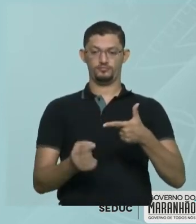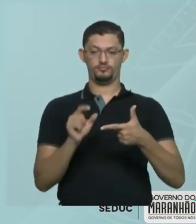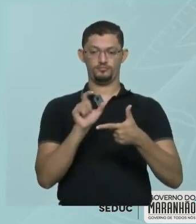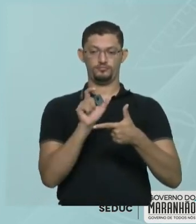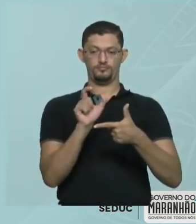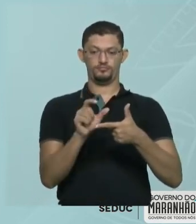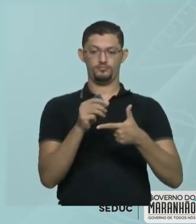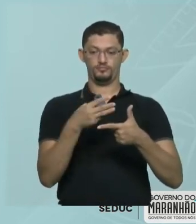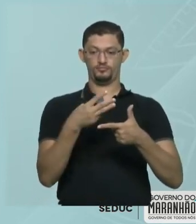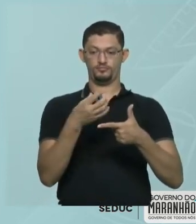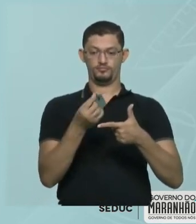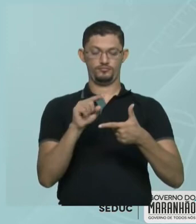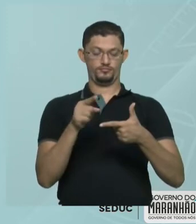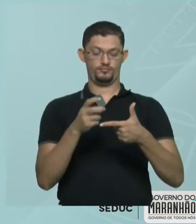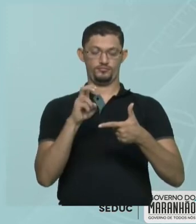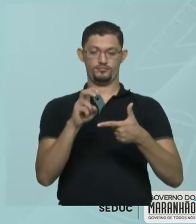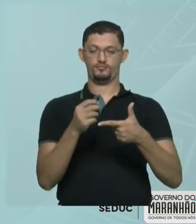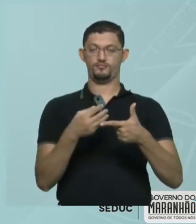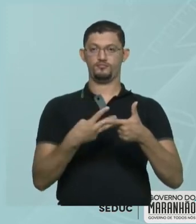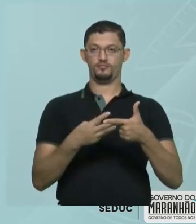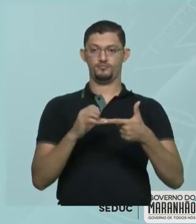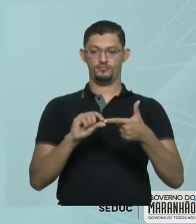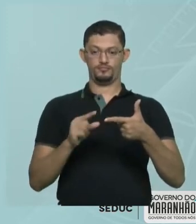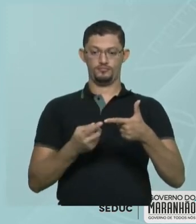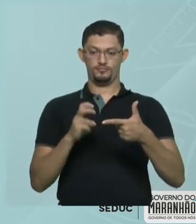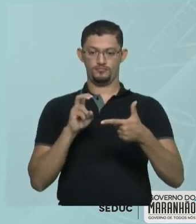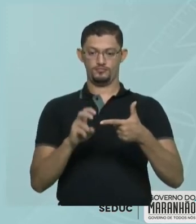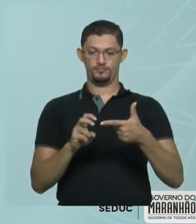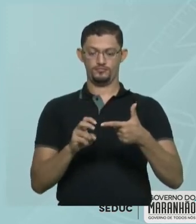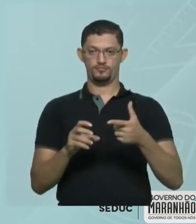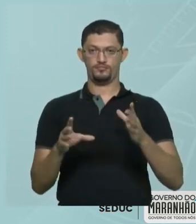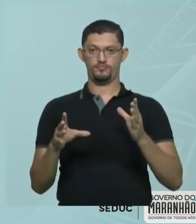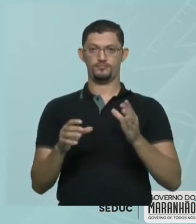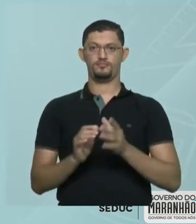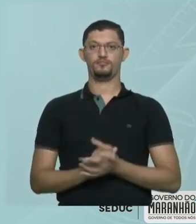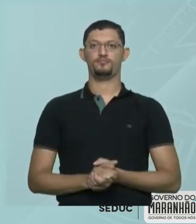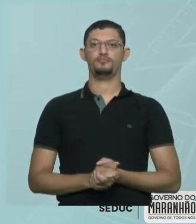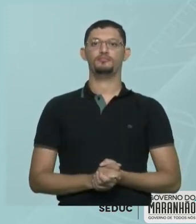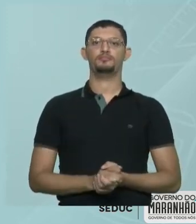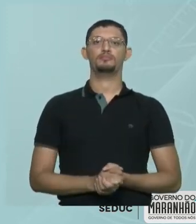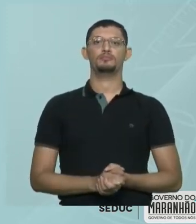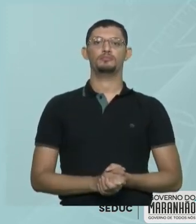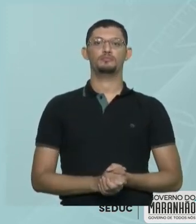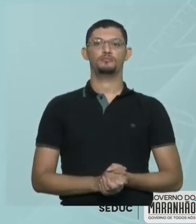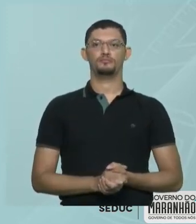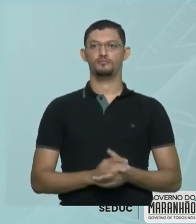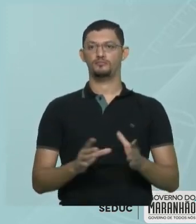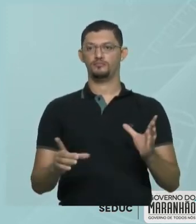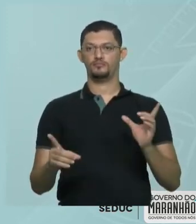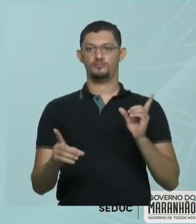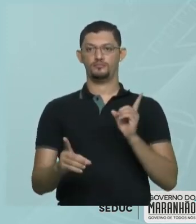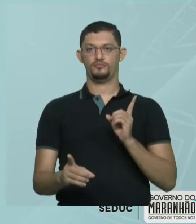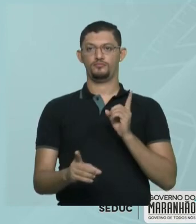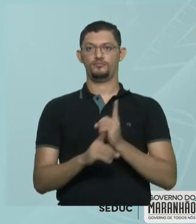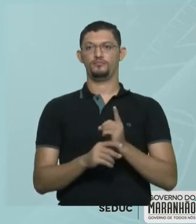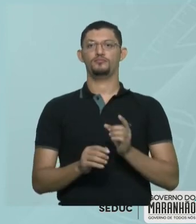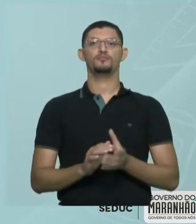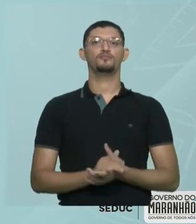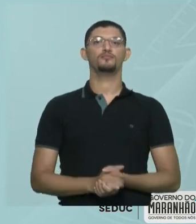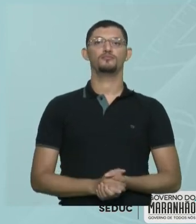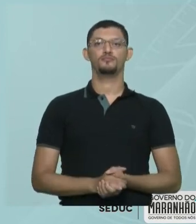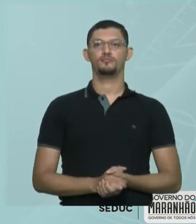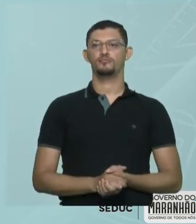molar, ok? A massa molar é a soma das massas atômicas, para cada mol. Então, achei 36,5,